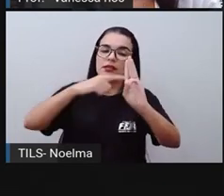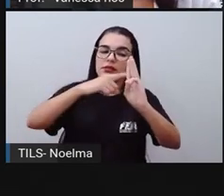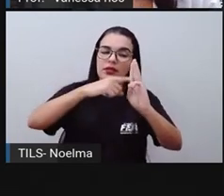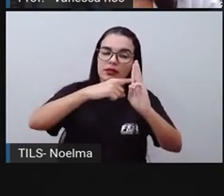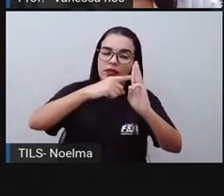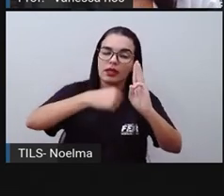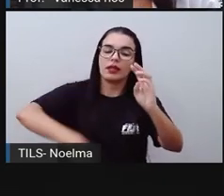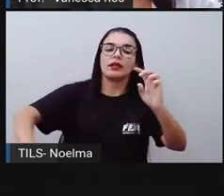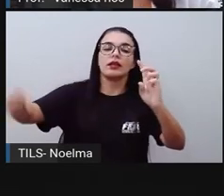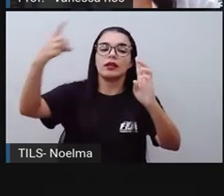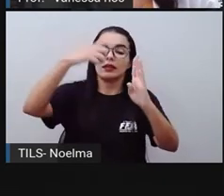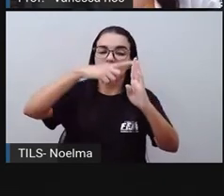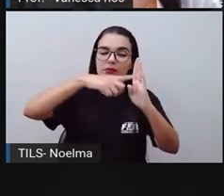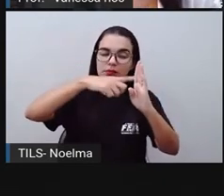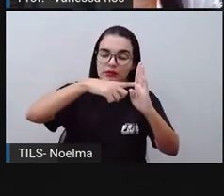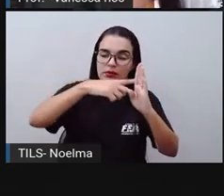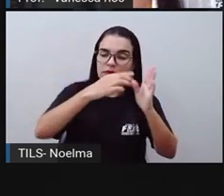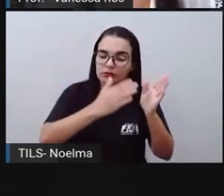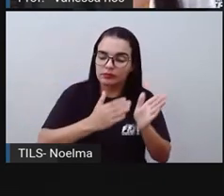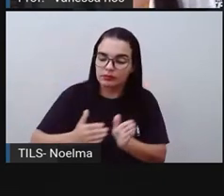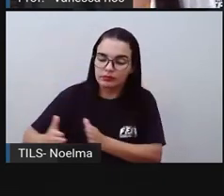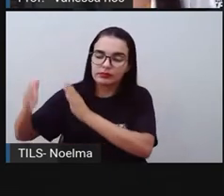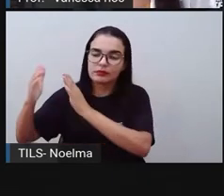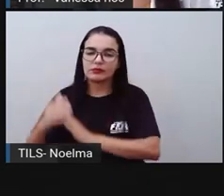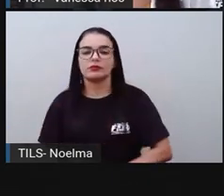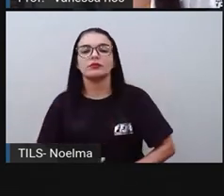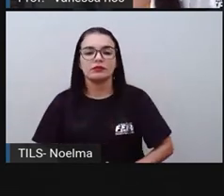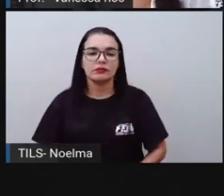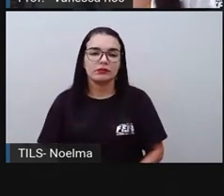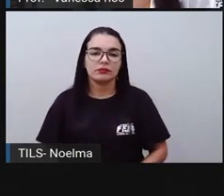centena embaixo de centena, e assim por diante.